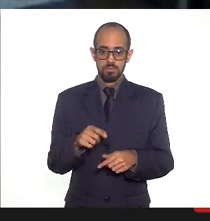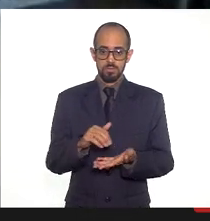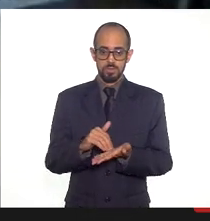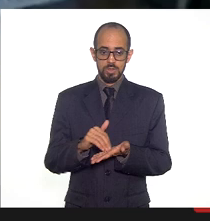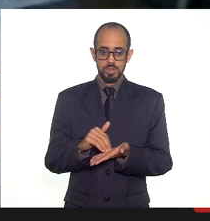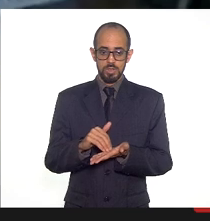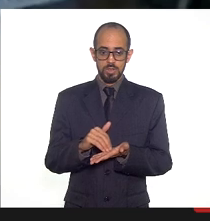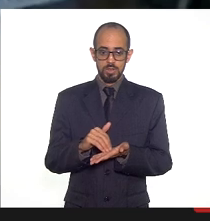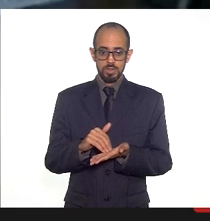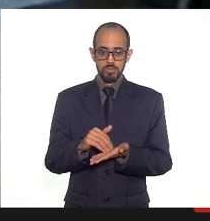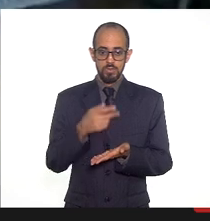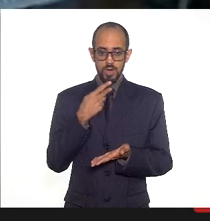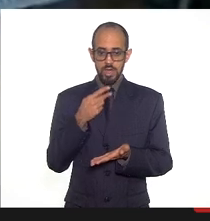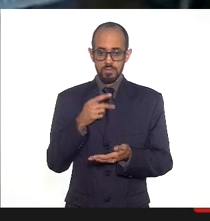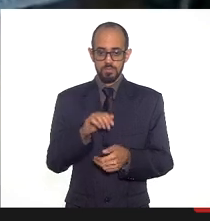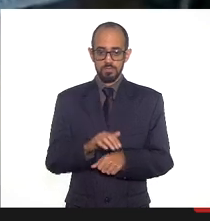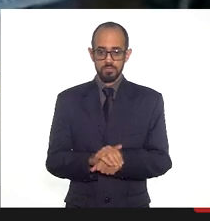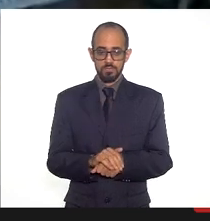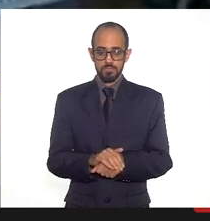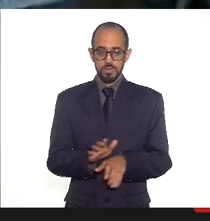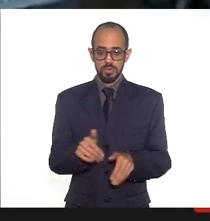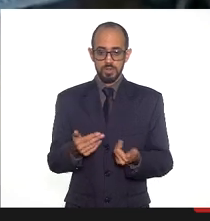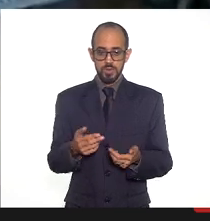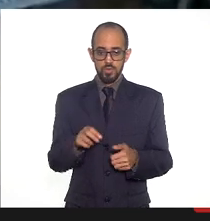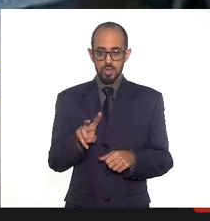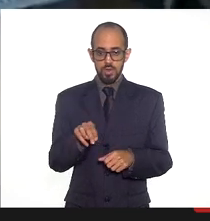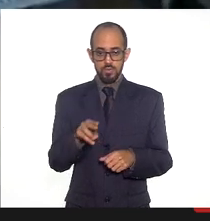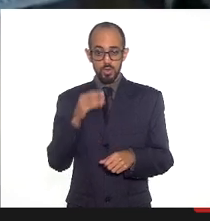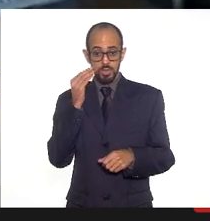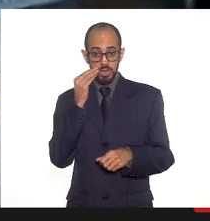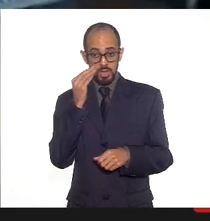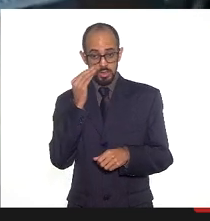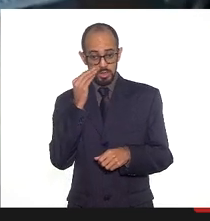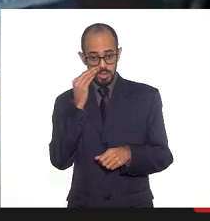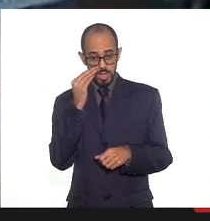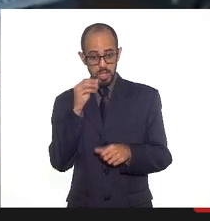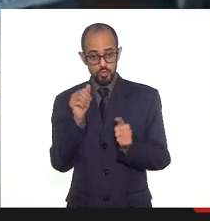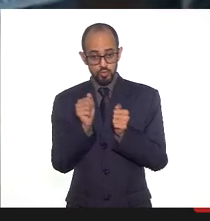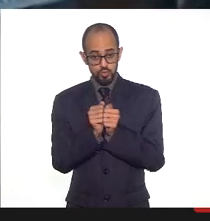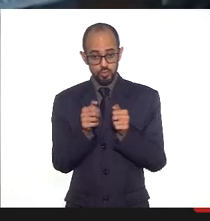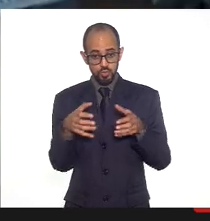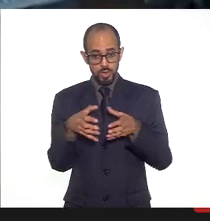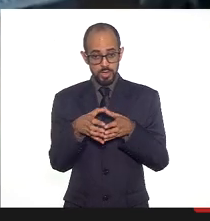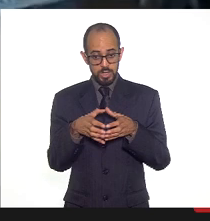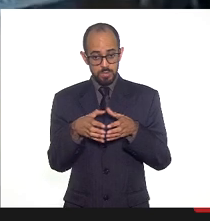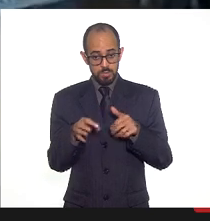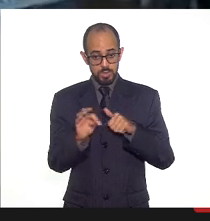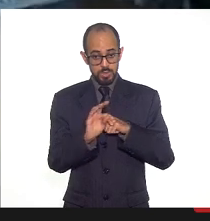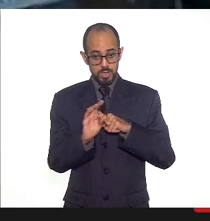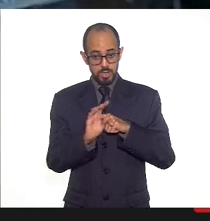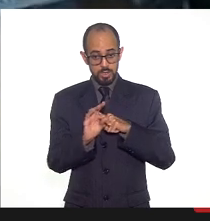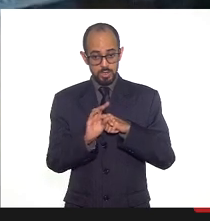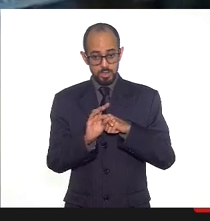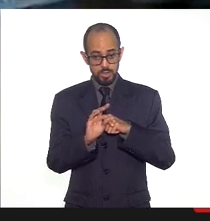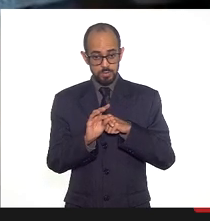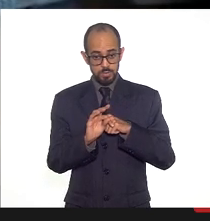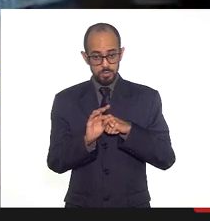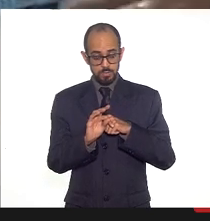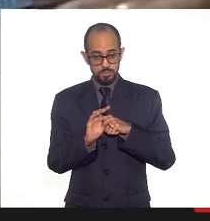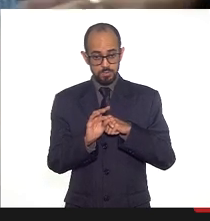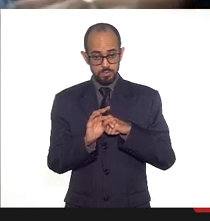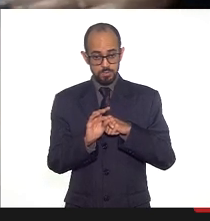Eu vou colaborar aqui, vou tentar, pelo menos, a equipe técnica estar aqui comigo. Não houve diminuição de oferta. É.